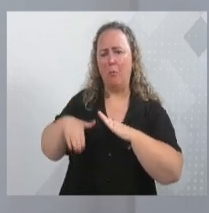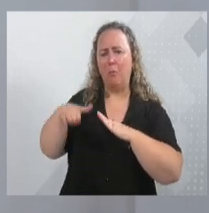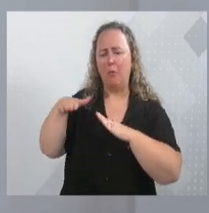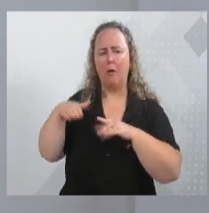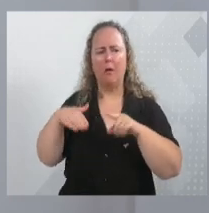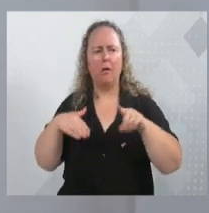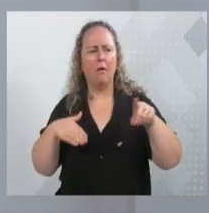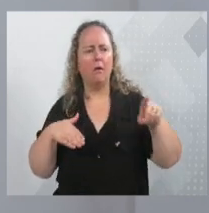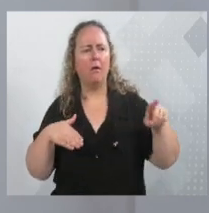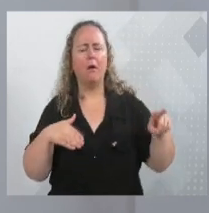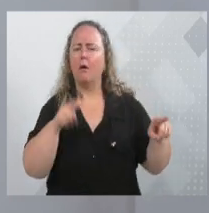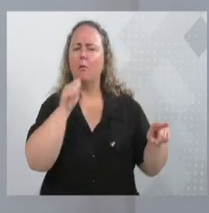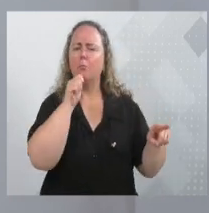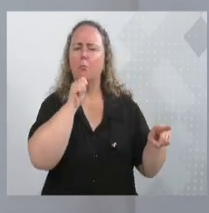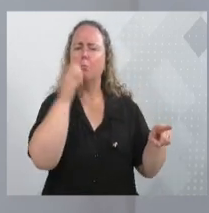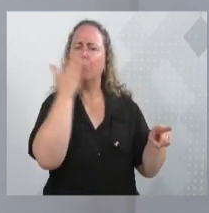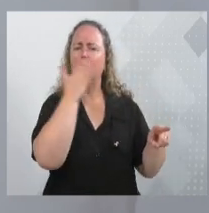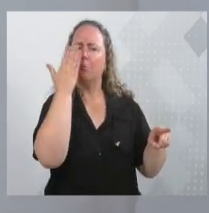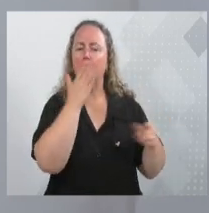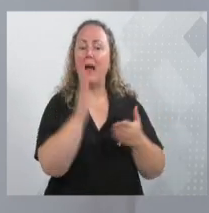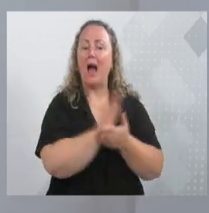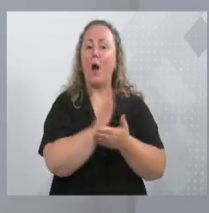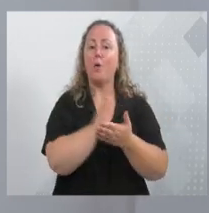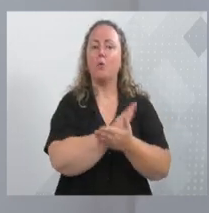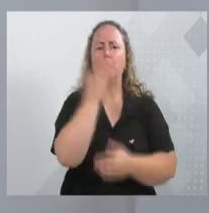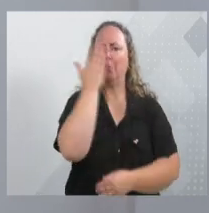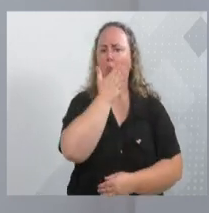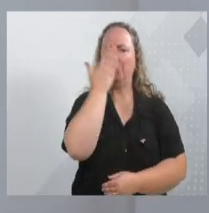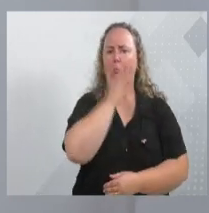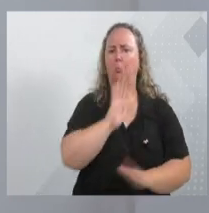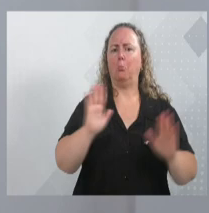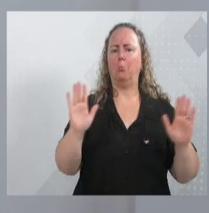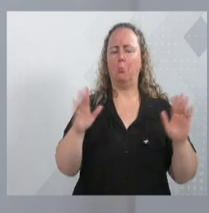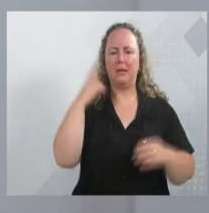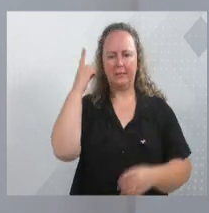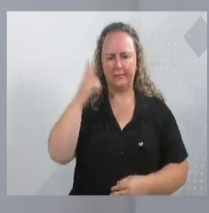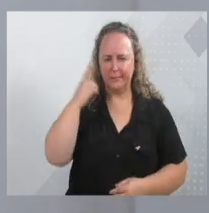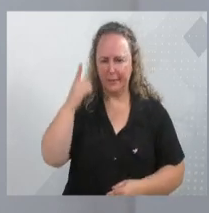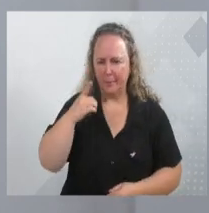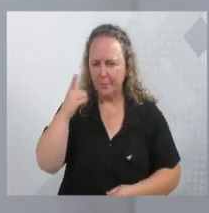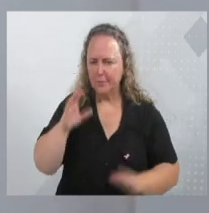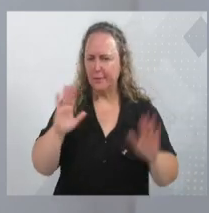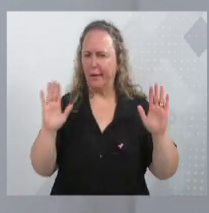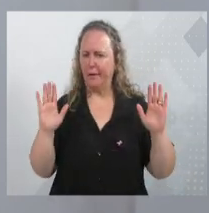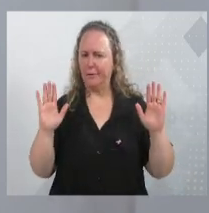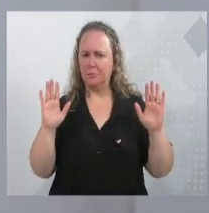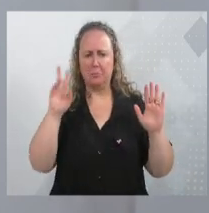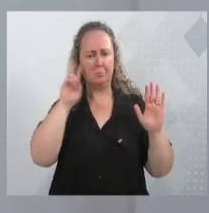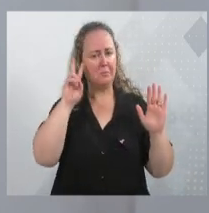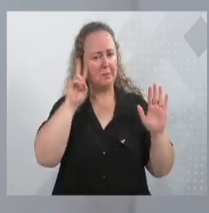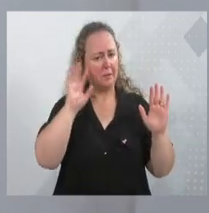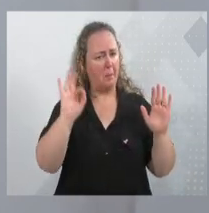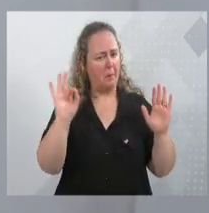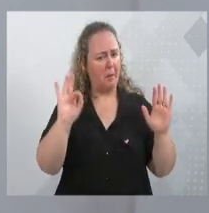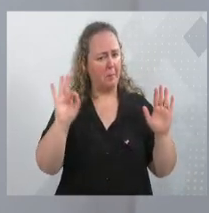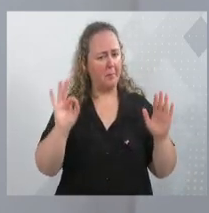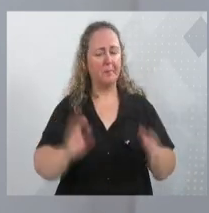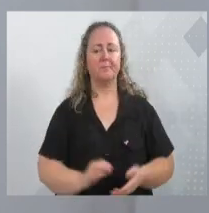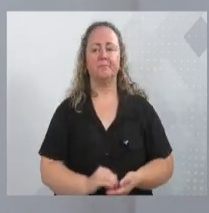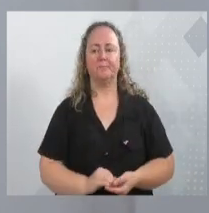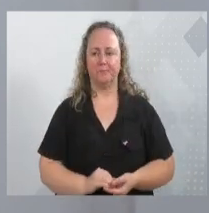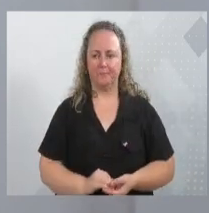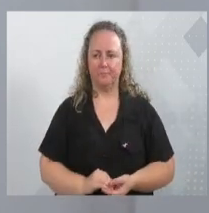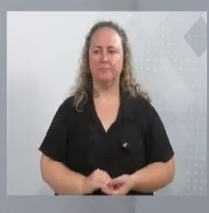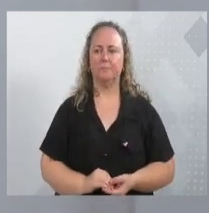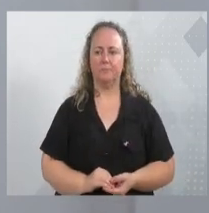sei, alguns vereadores aqui eu vi, eu encontrei, mas alguns deputados, algumas pessoas que estavam lá, eu não me lembro de ter visto. E é por isso